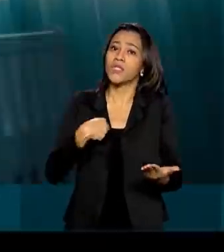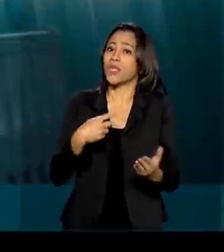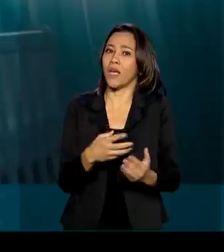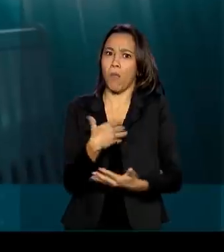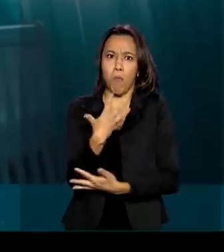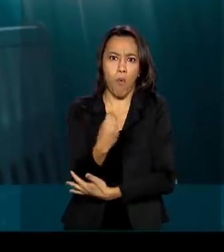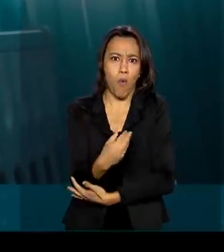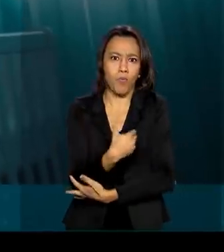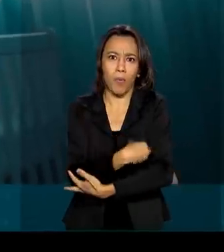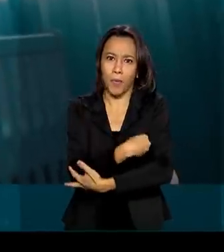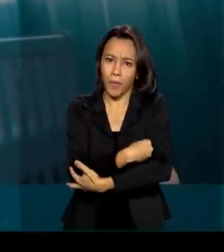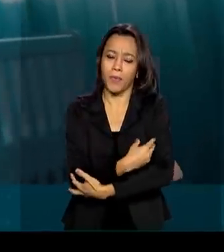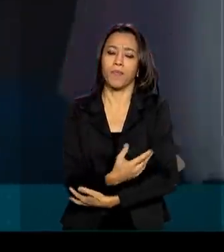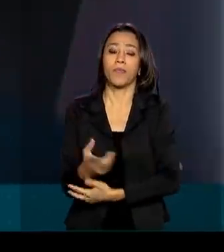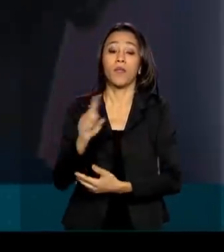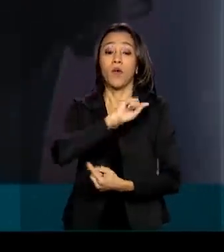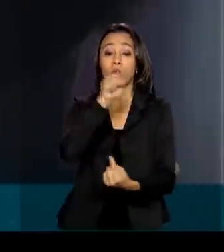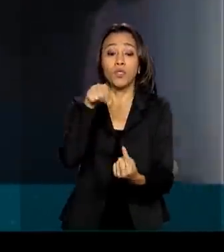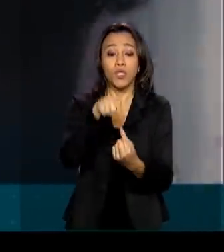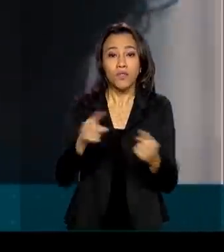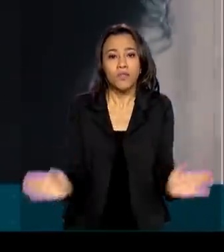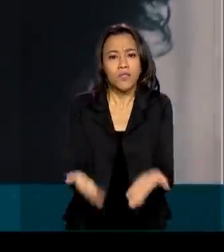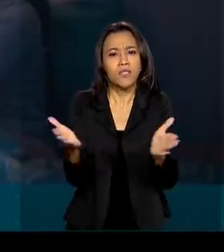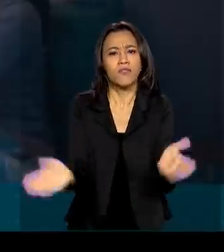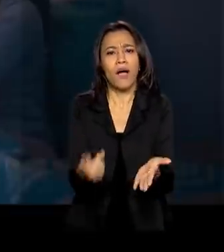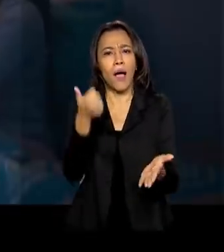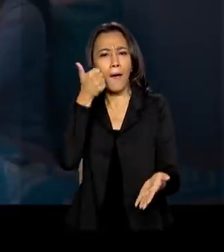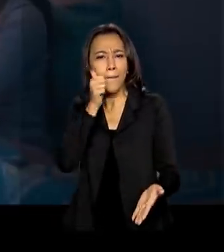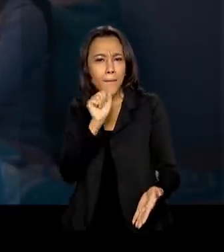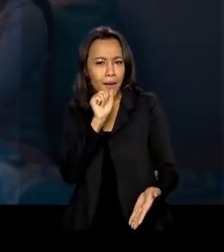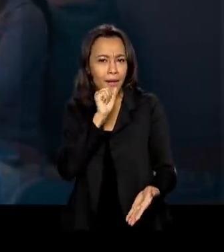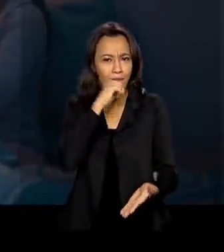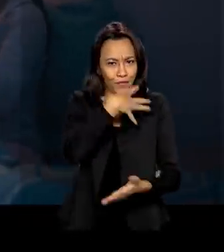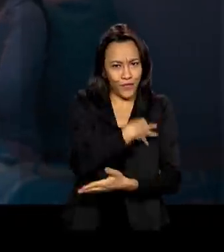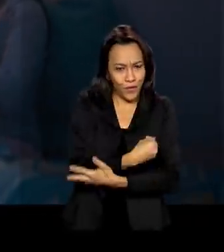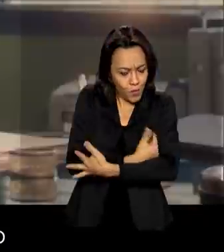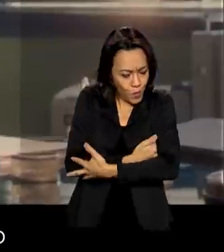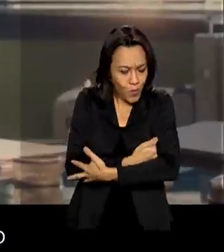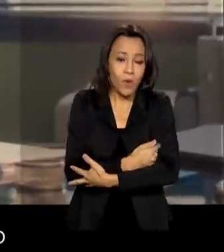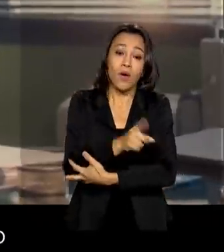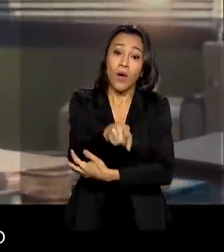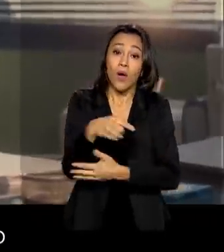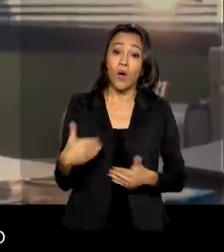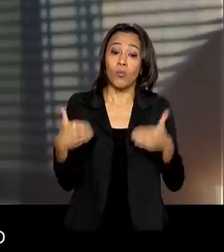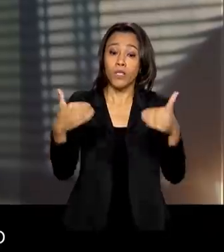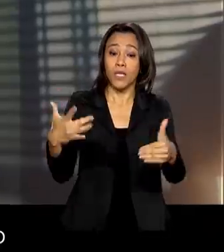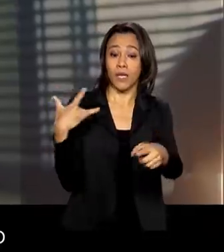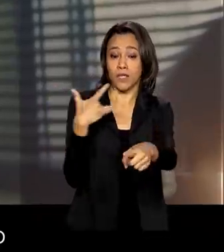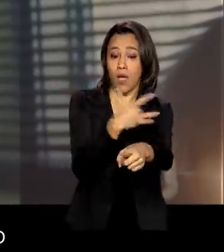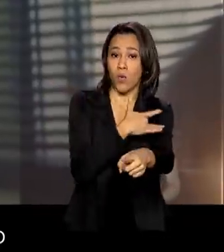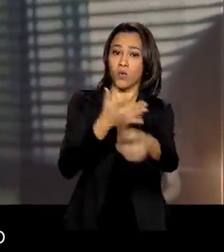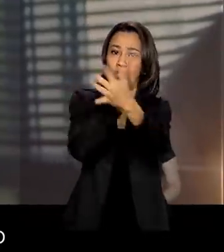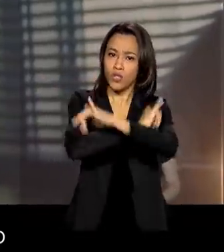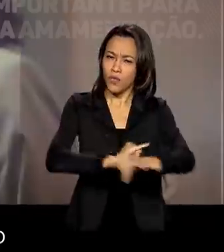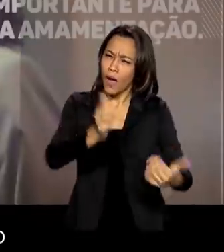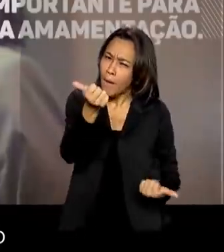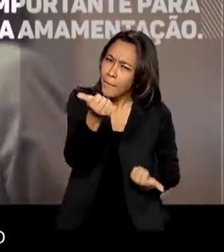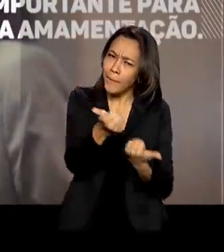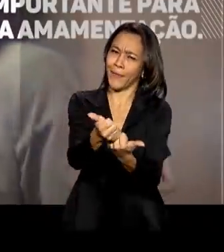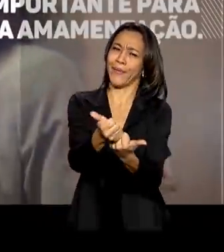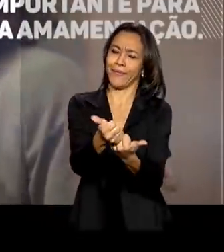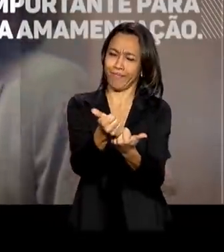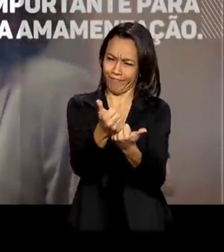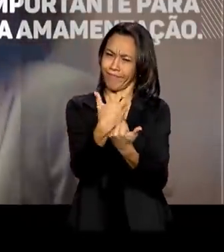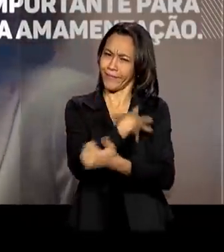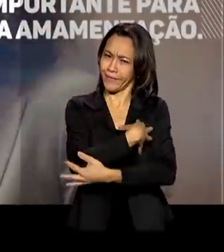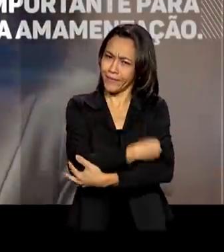demanda. Para incentivar ainda mais esse vínculo mãe e filho, o Ministério da Saúde lançou a campanha Apoie a Amamentação.